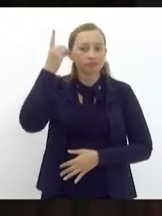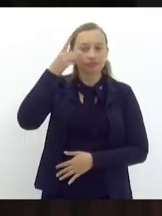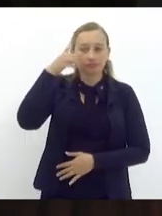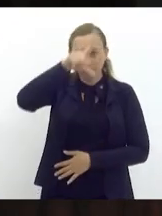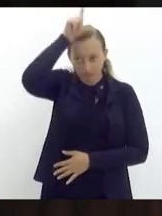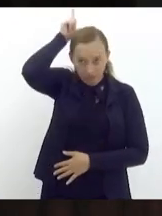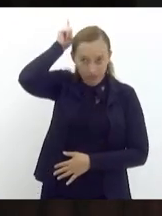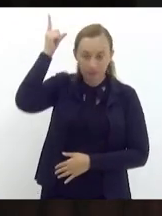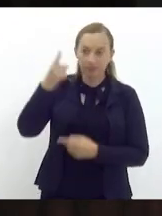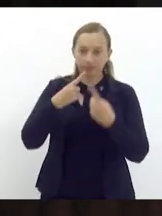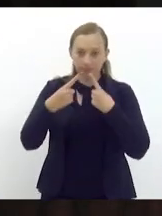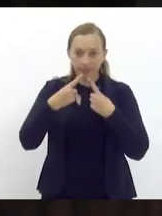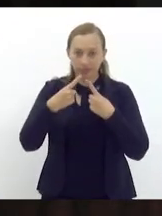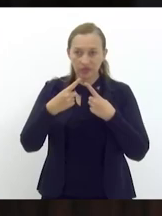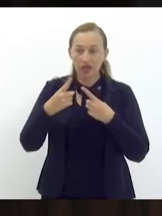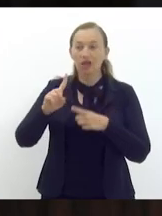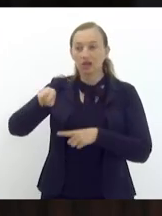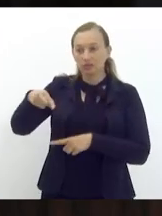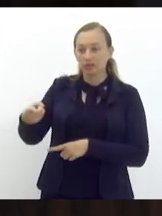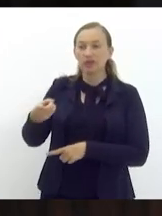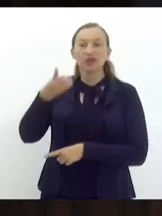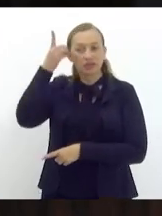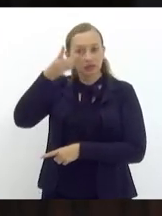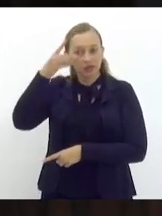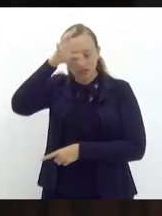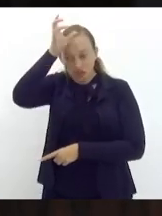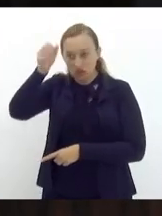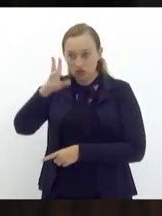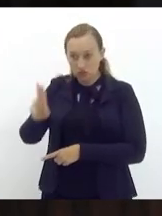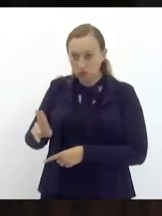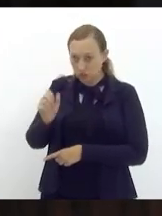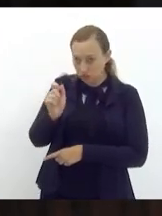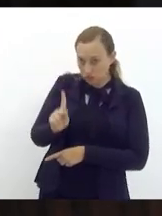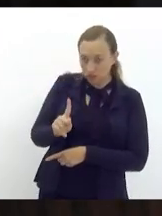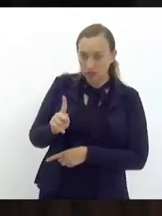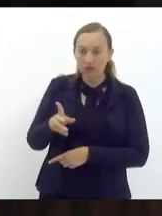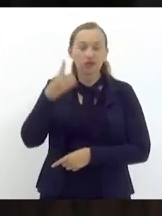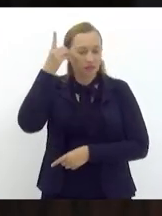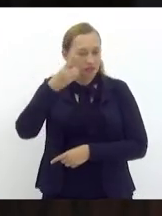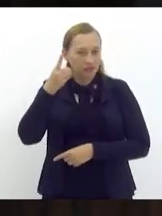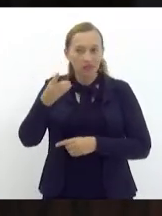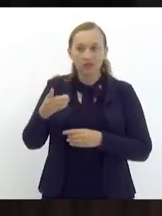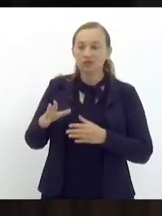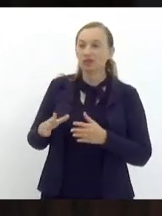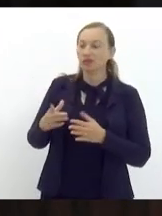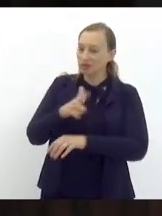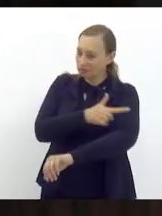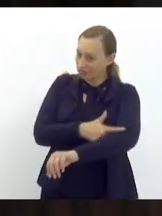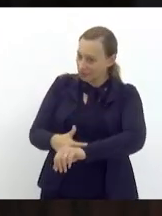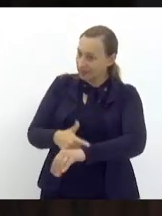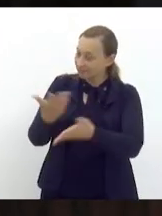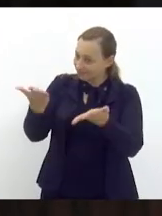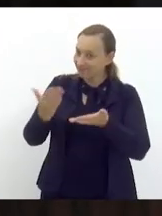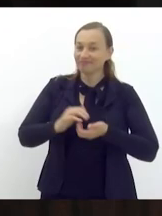a nossa... Deputada Tia Ju, por gentileza, deputado. O senhor é muito gentil nisso, sendo cavaleiro.